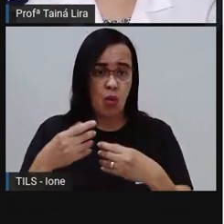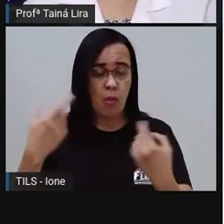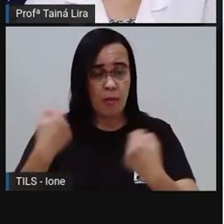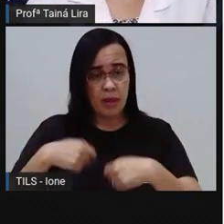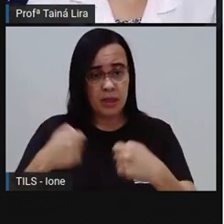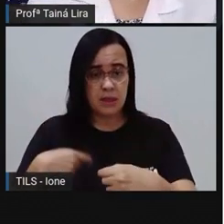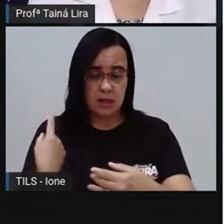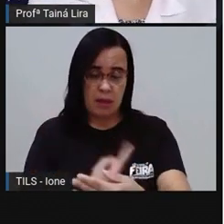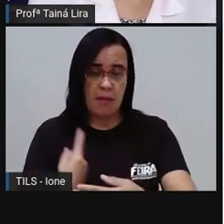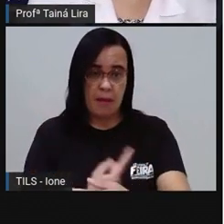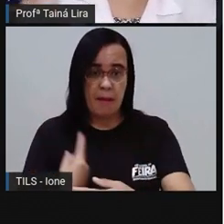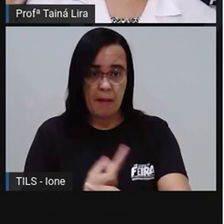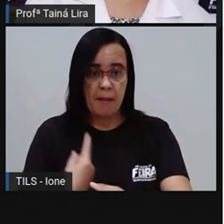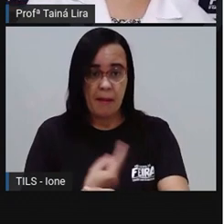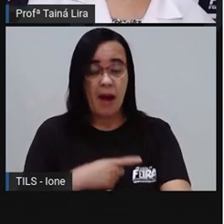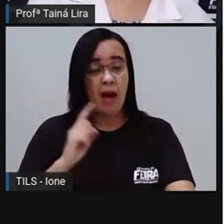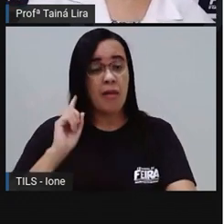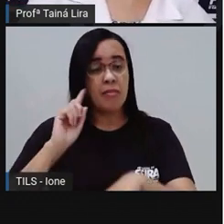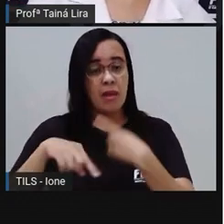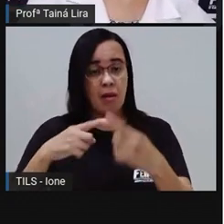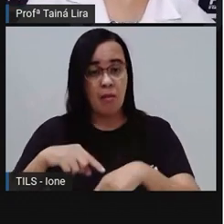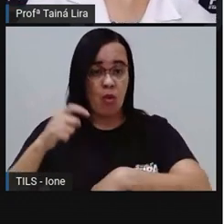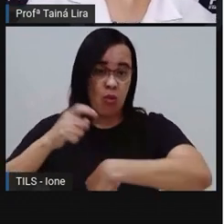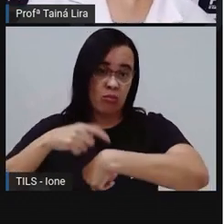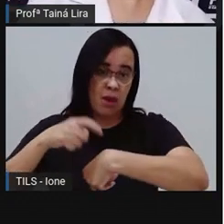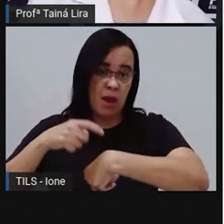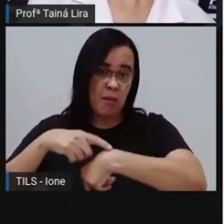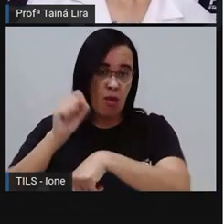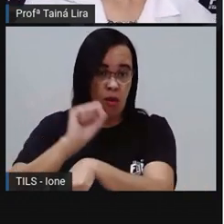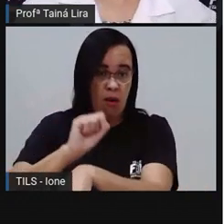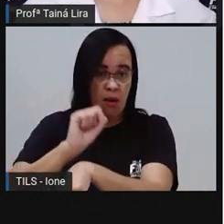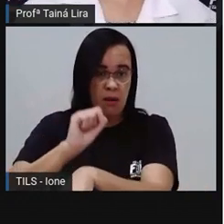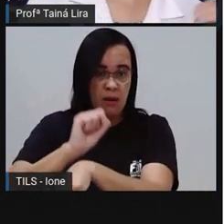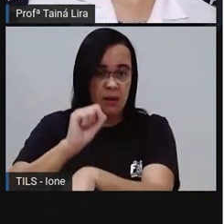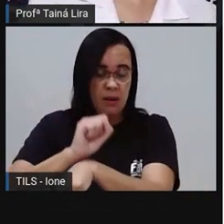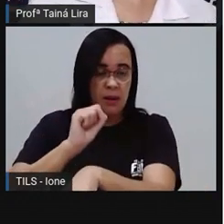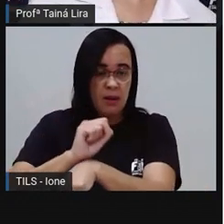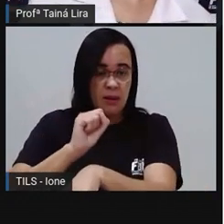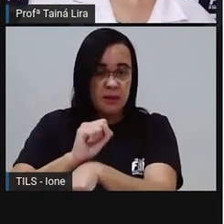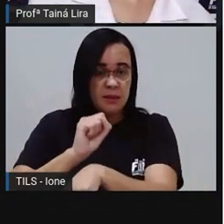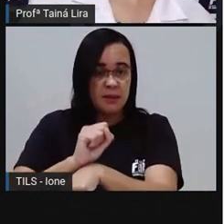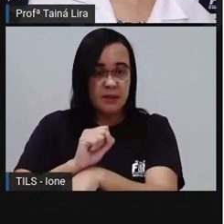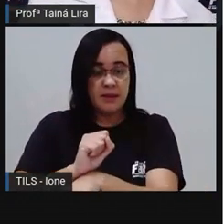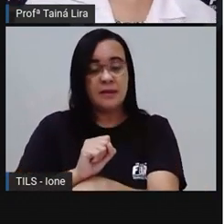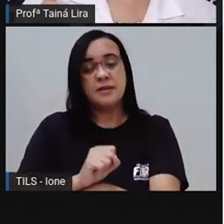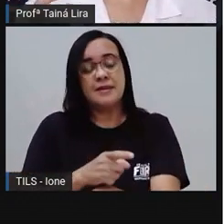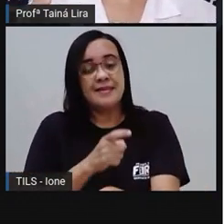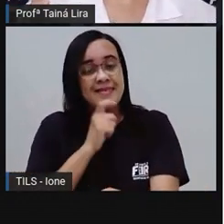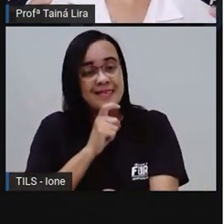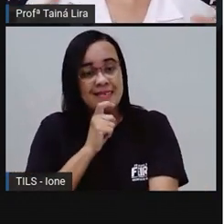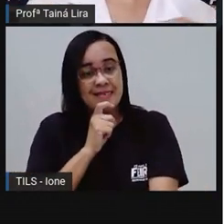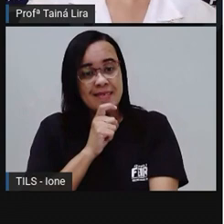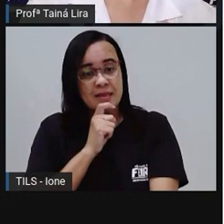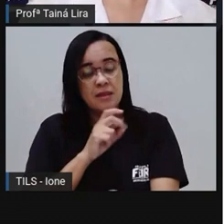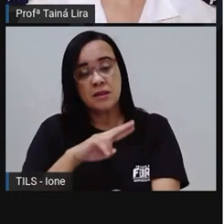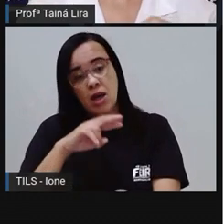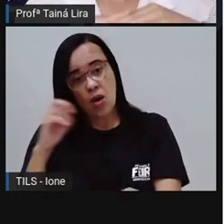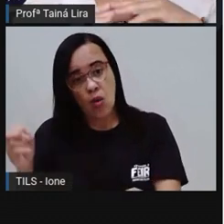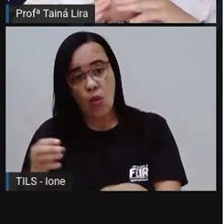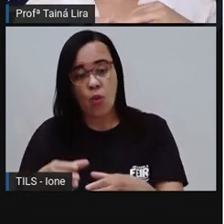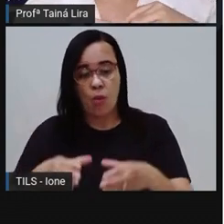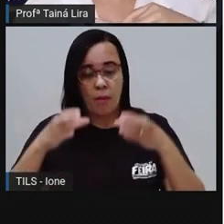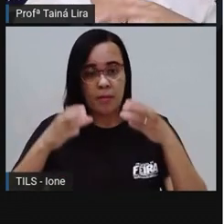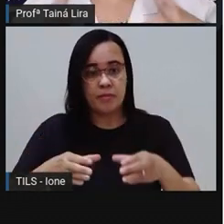Ficar um tempo ali Na geladeira Para endurecer Ou um bolo Bolo precisa assar Não precisa você ficar Vamos supor